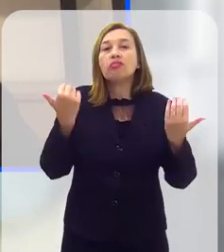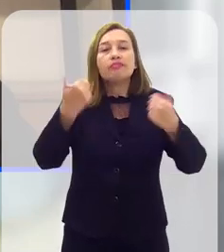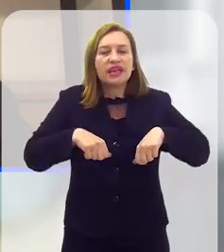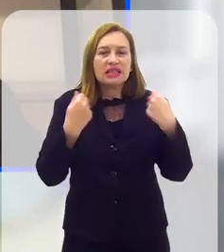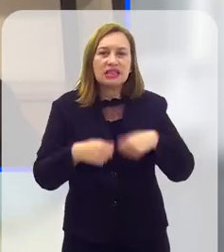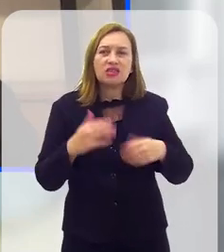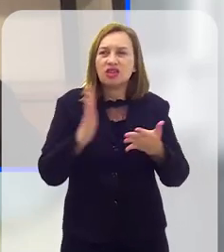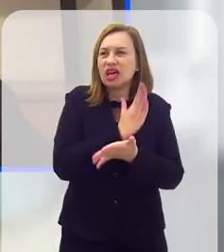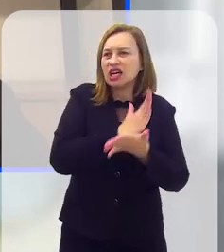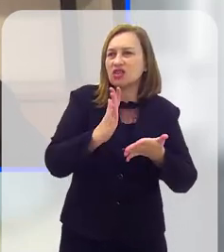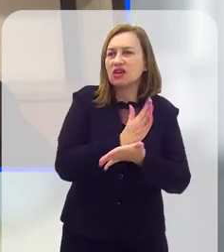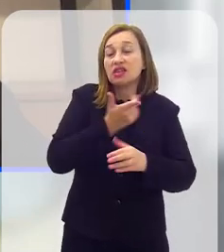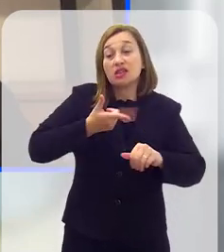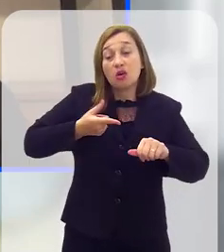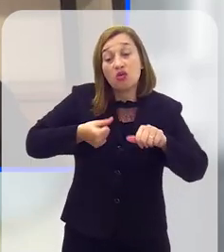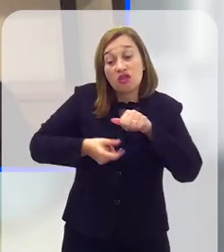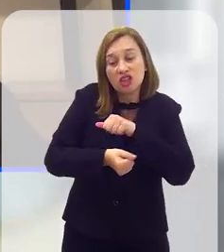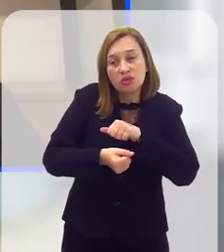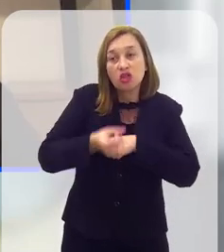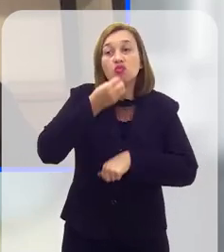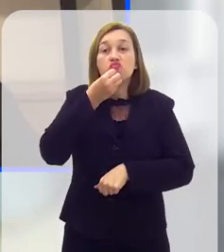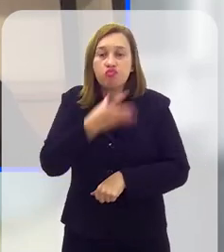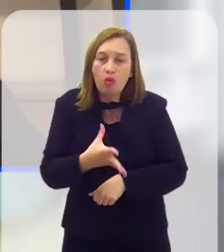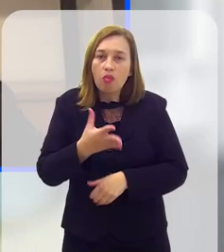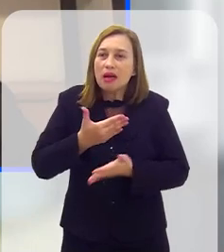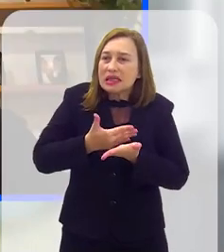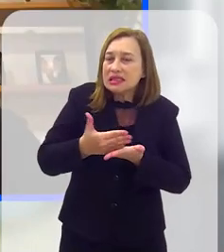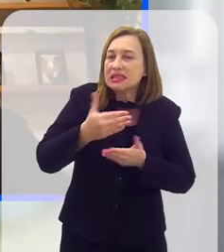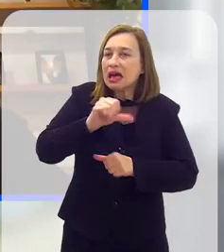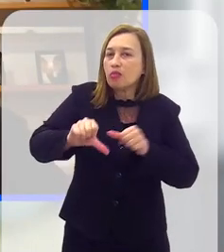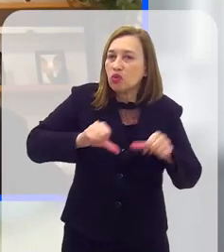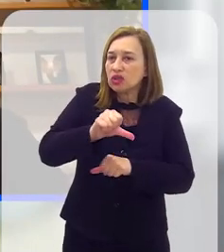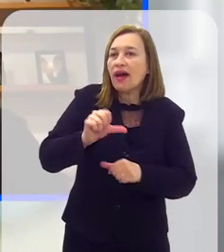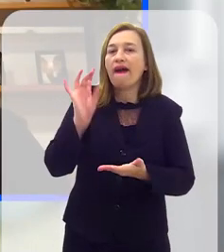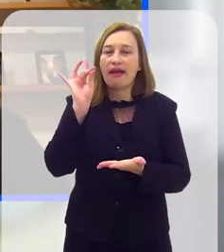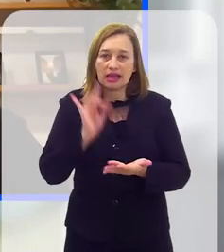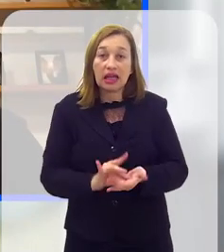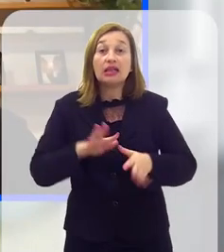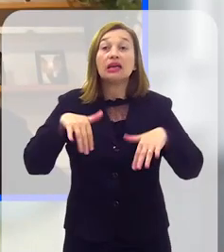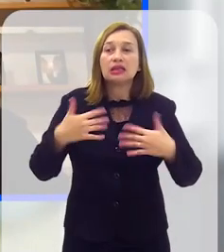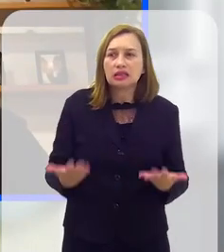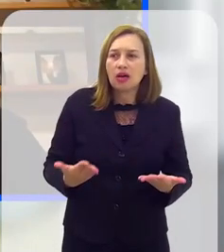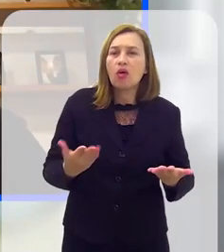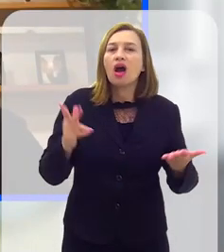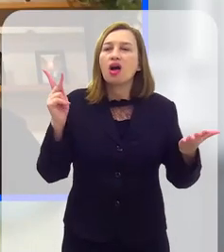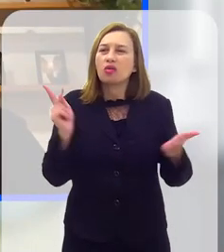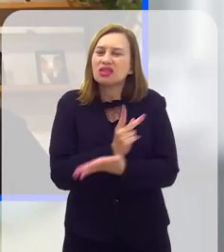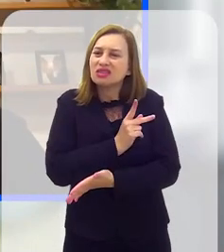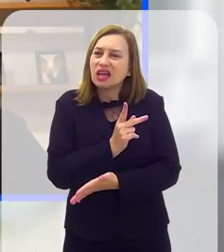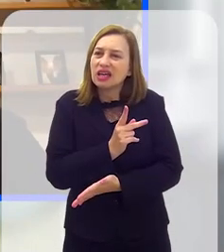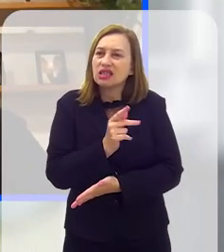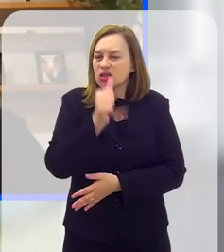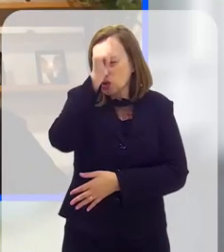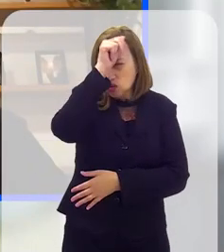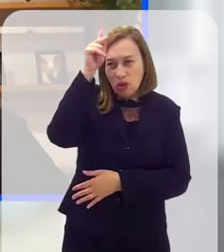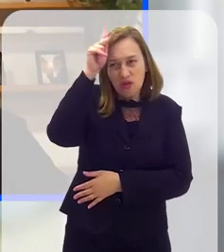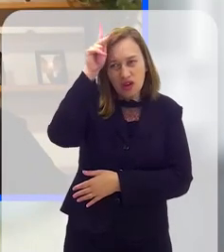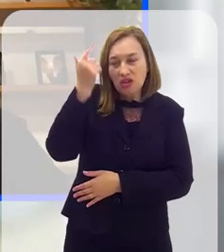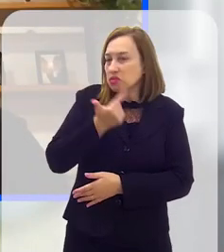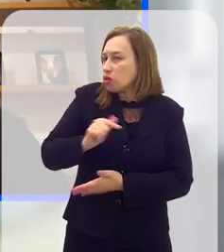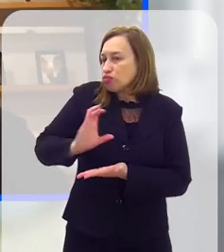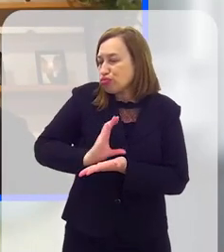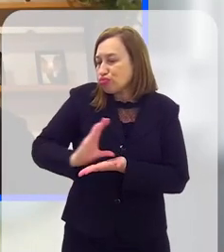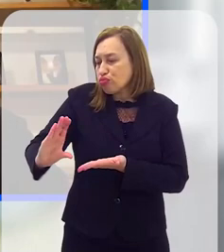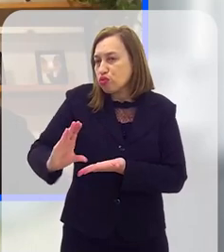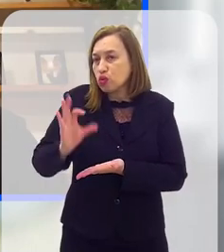baixa. Então, é preciso que, às vezes, tenha um investimento alto para começar a mudar essa realidade. E isso acontece